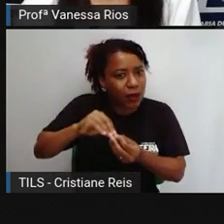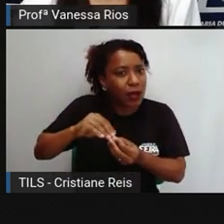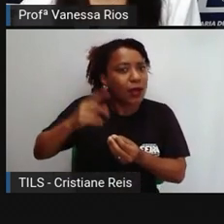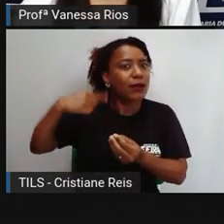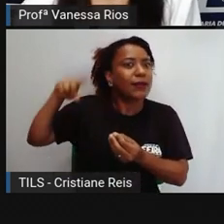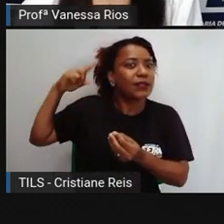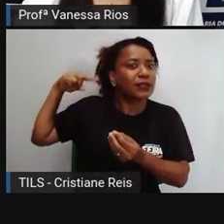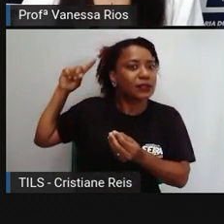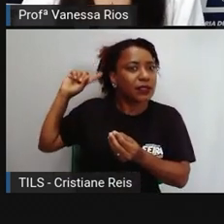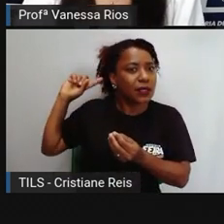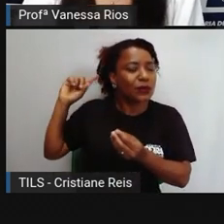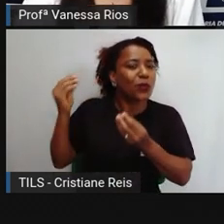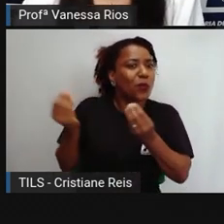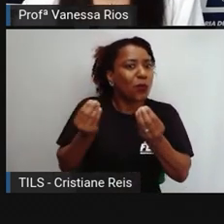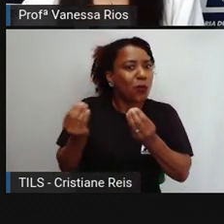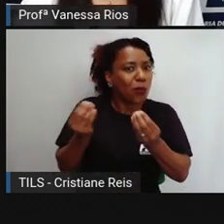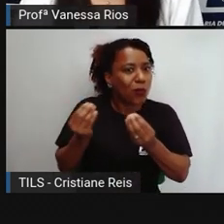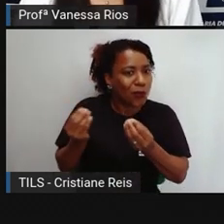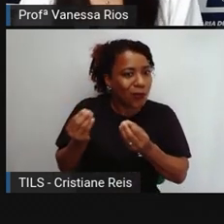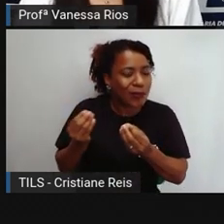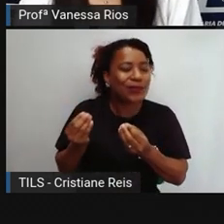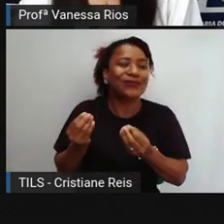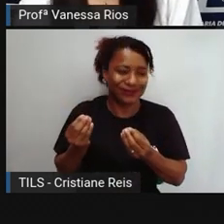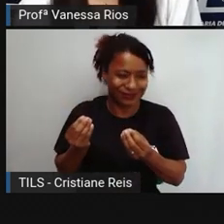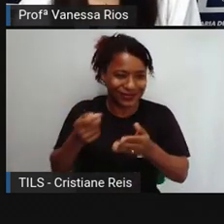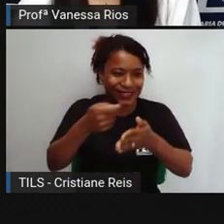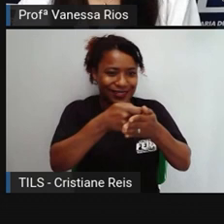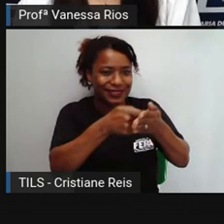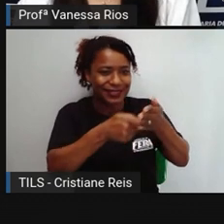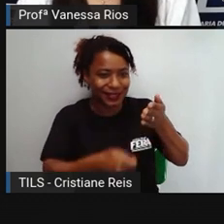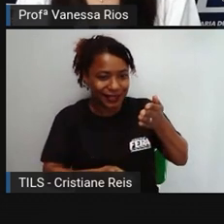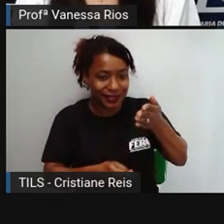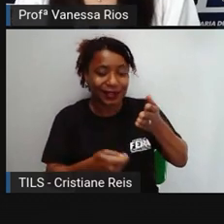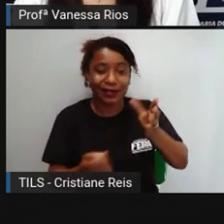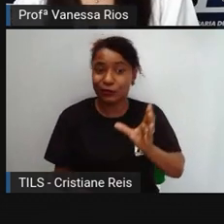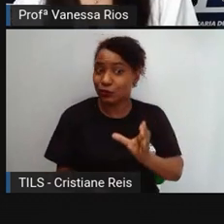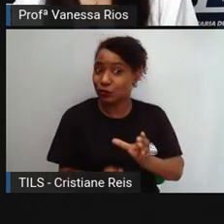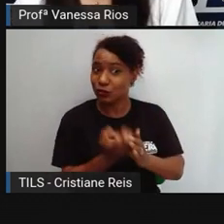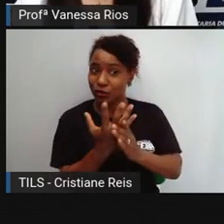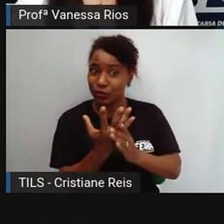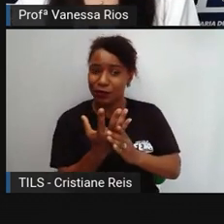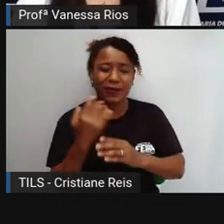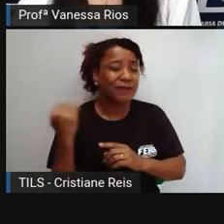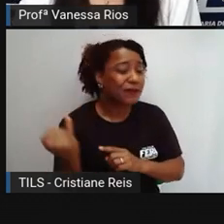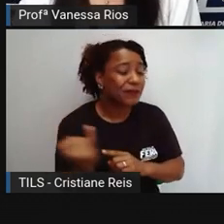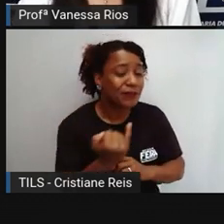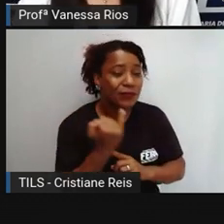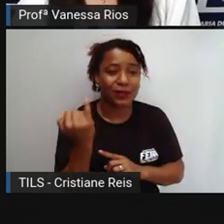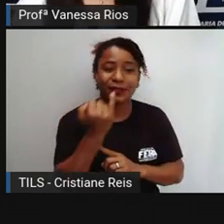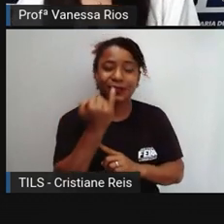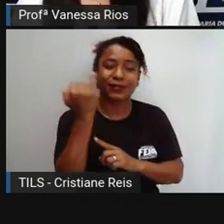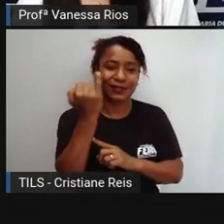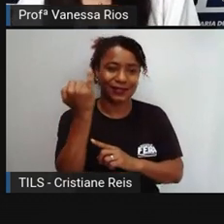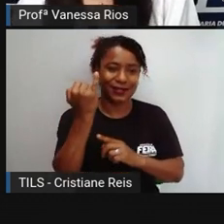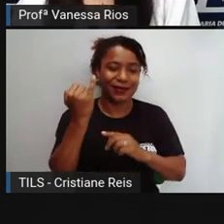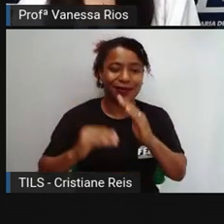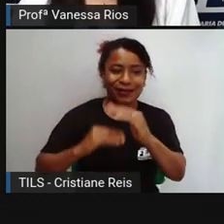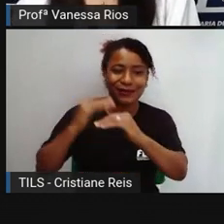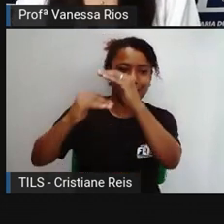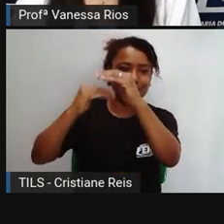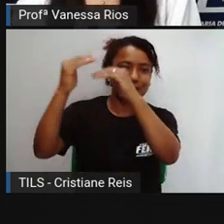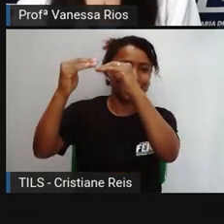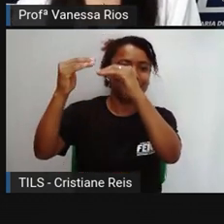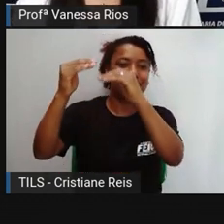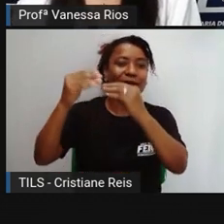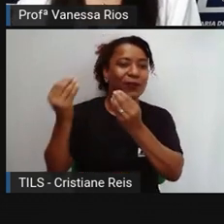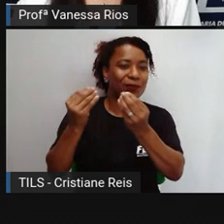sociais. Então, a escrita, ela surge aí como um registro muito importante para entender o desenvolvimento dos